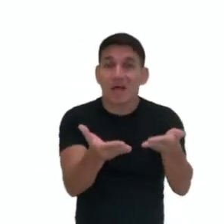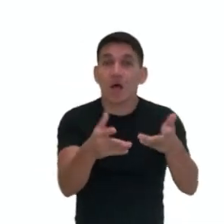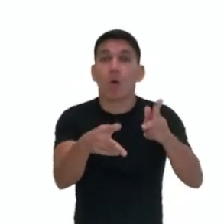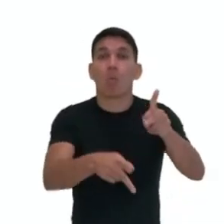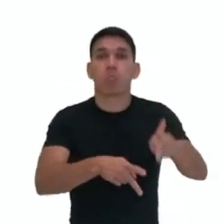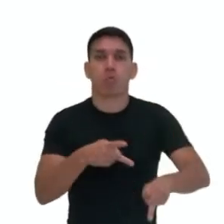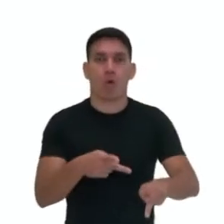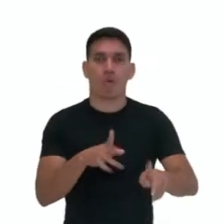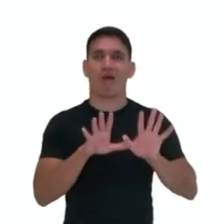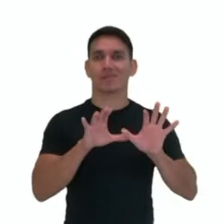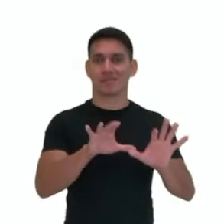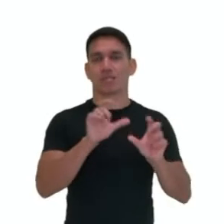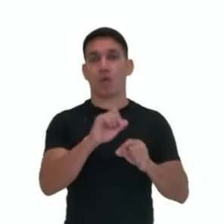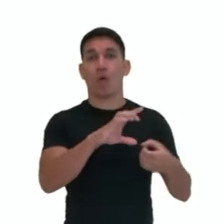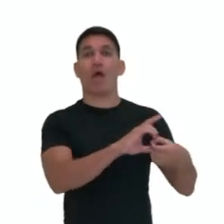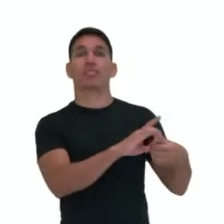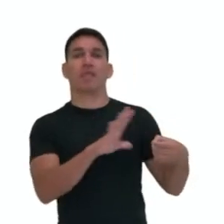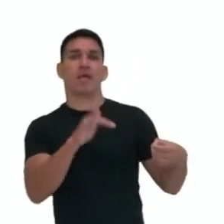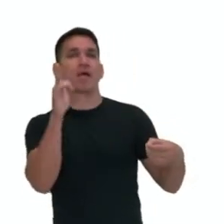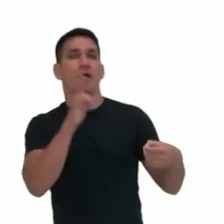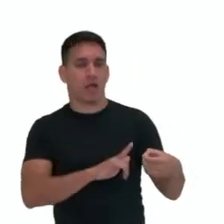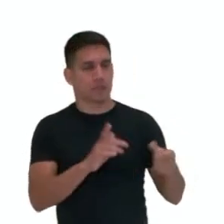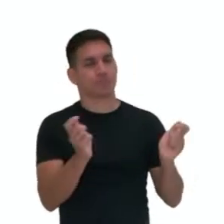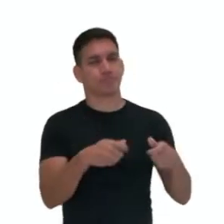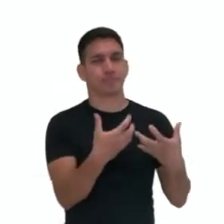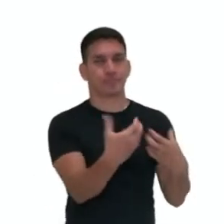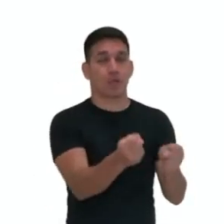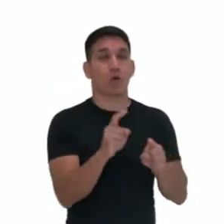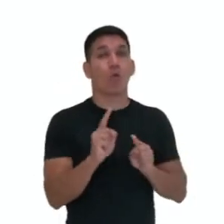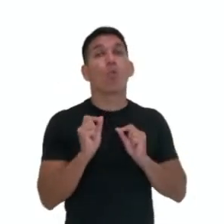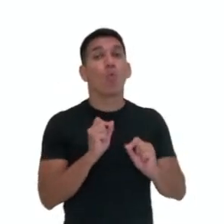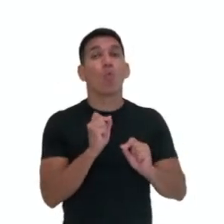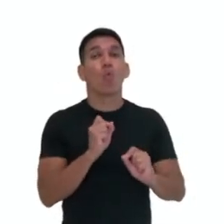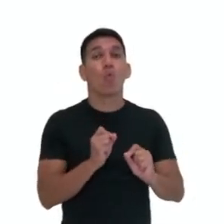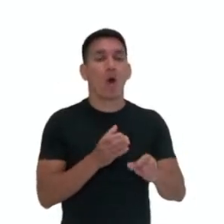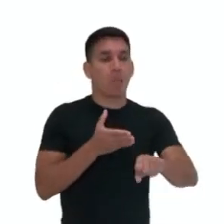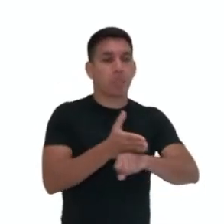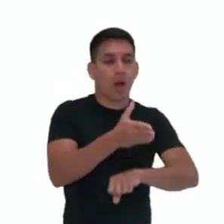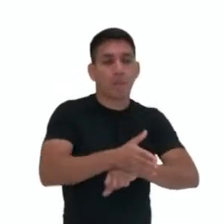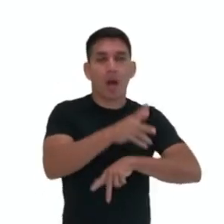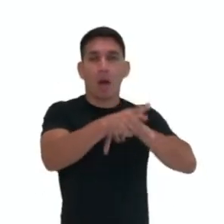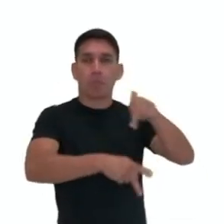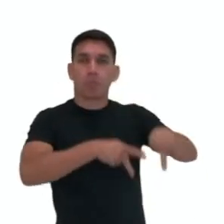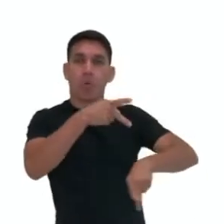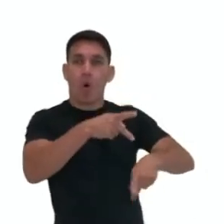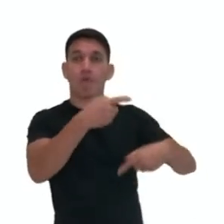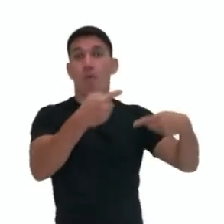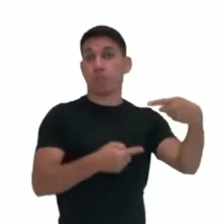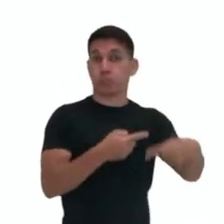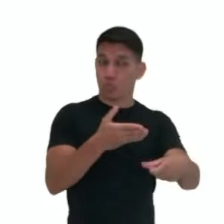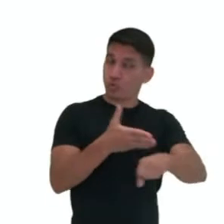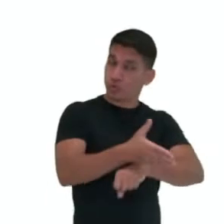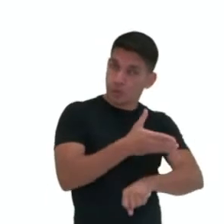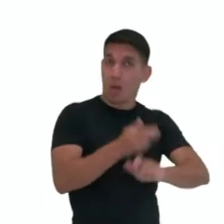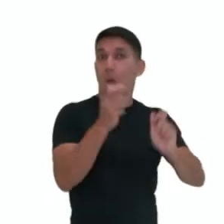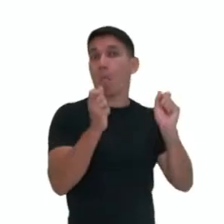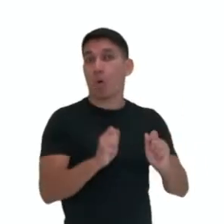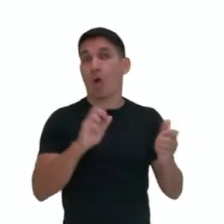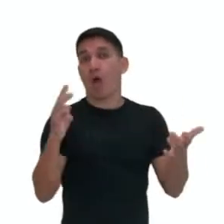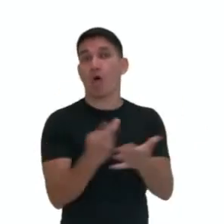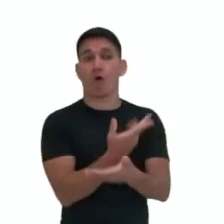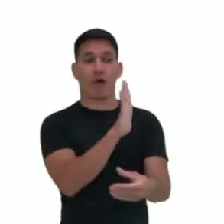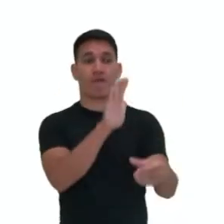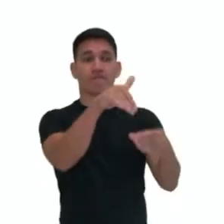sentido, a democracia pressupõe. A participação política do povo, que pode acontecer por meio do